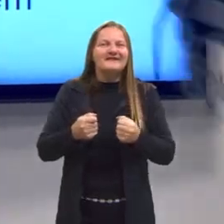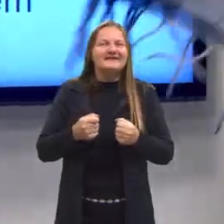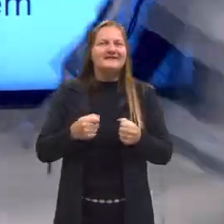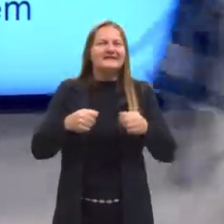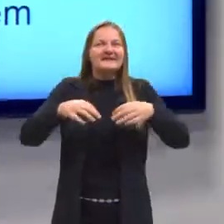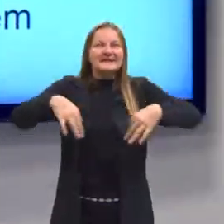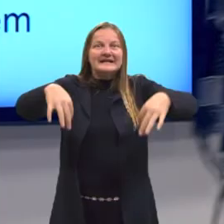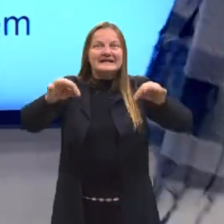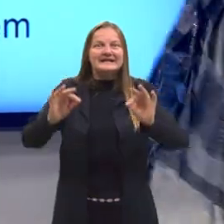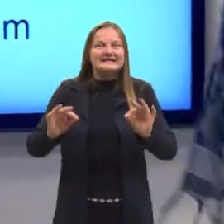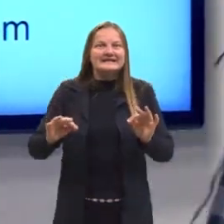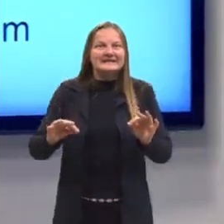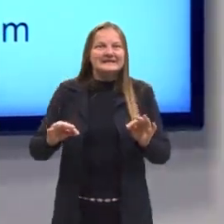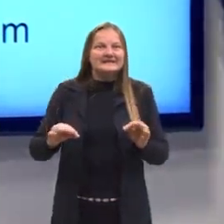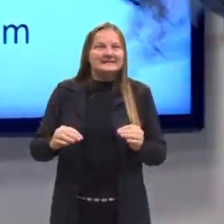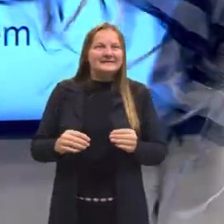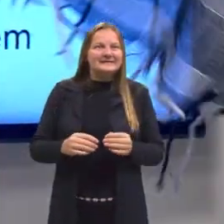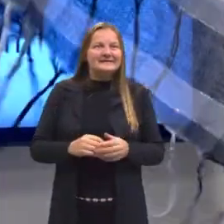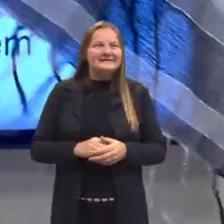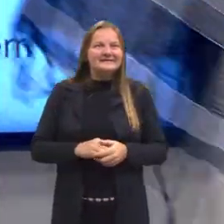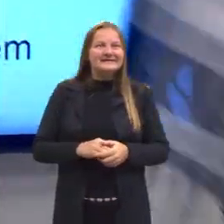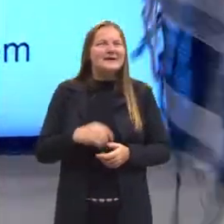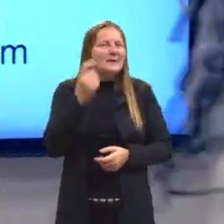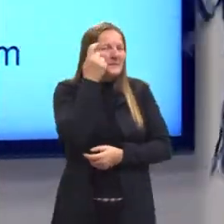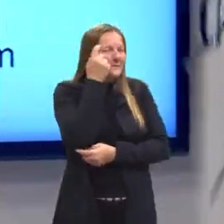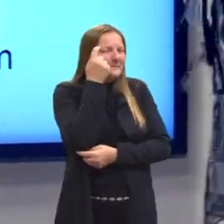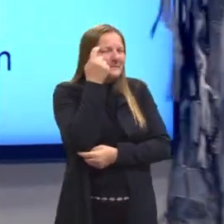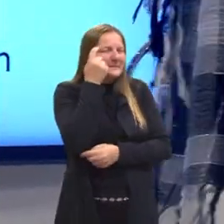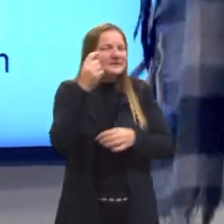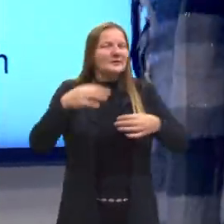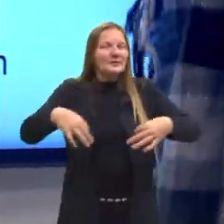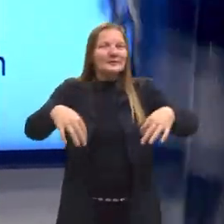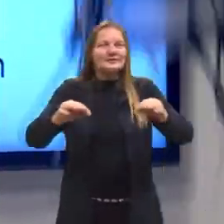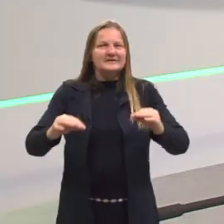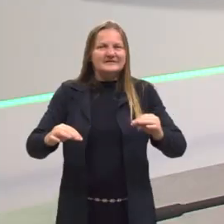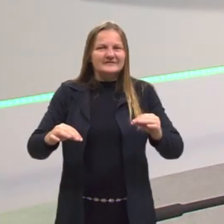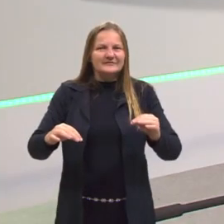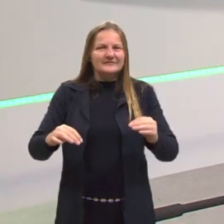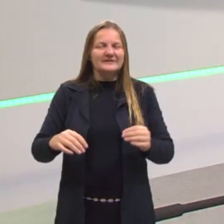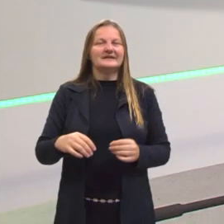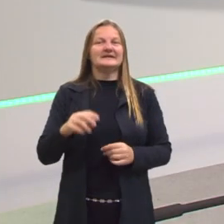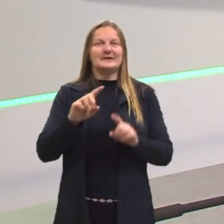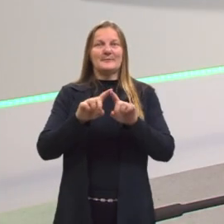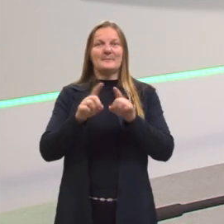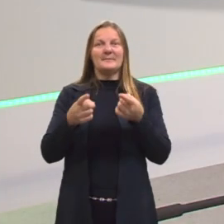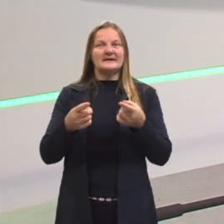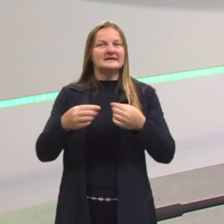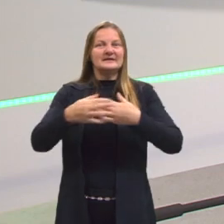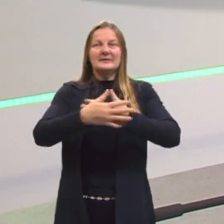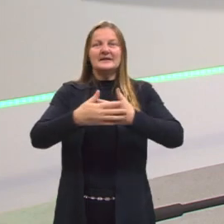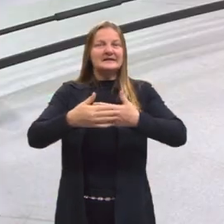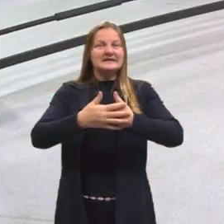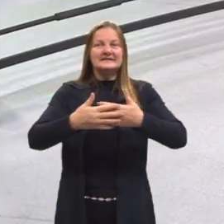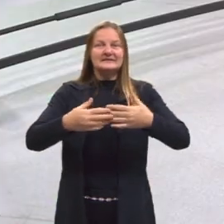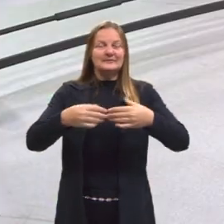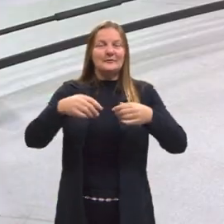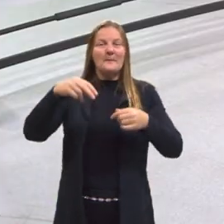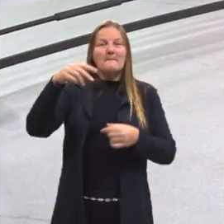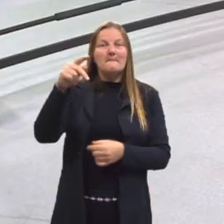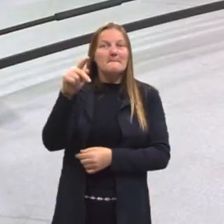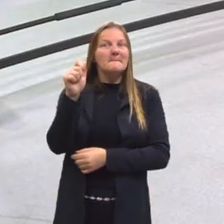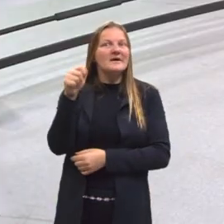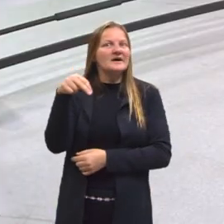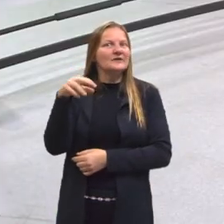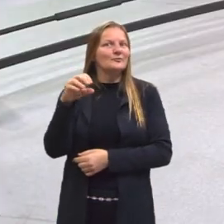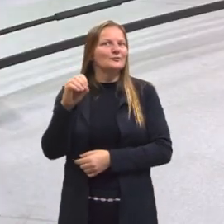tecido de pano? Aposto que você pensou em tecido de pano. Mas não vamos falar de tecido de pano hoje, certo?